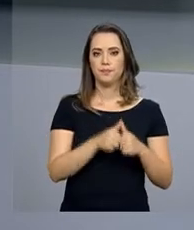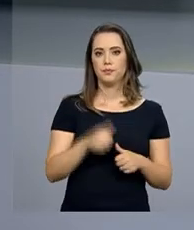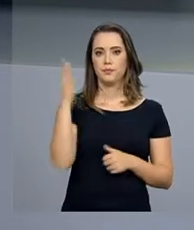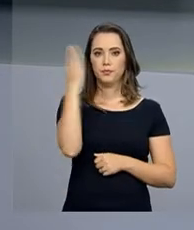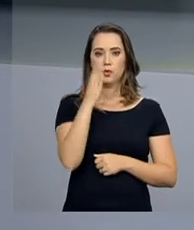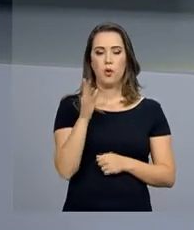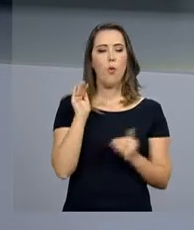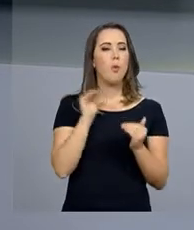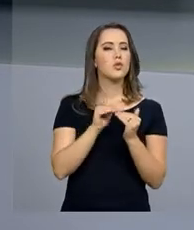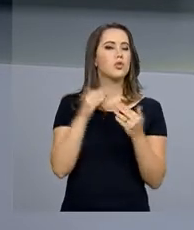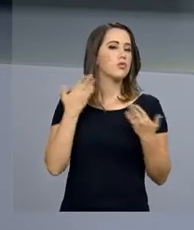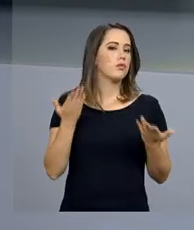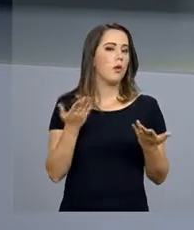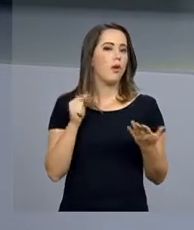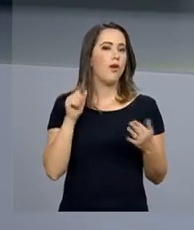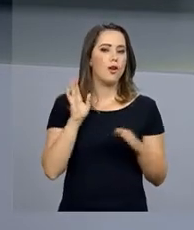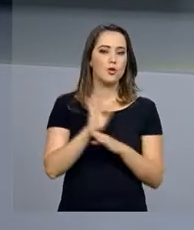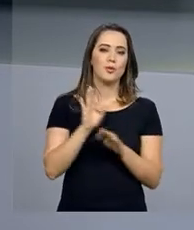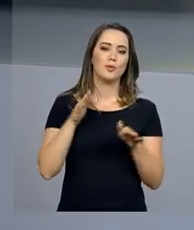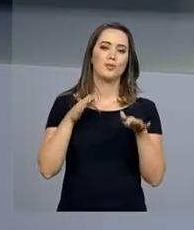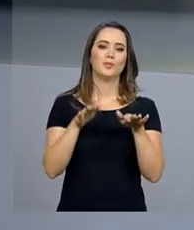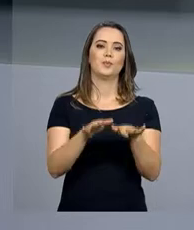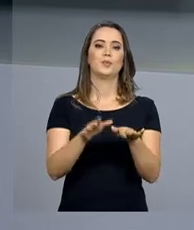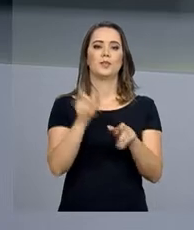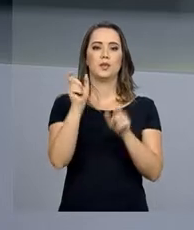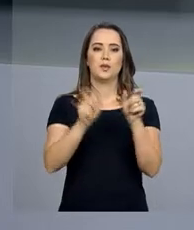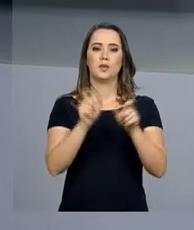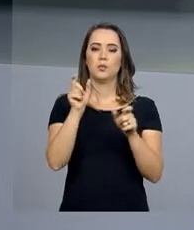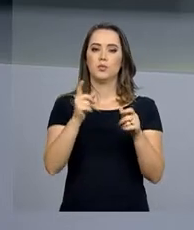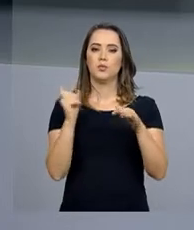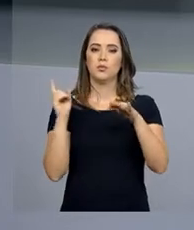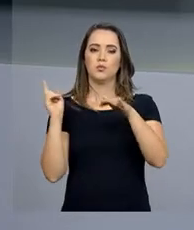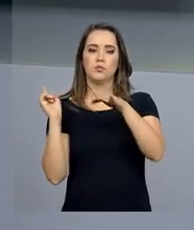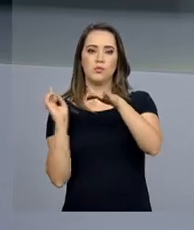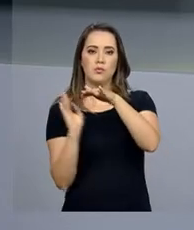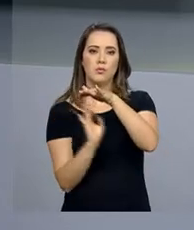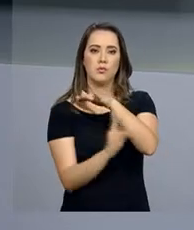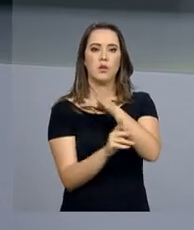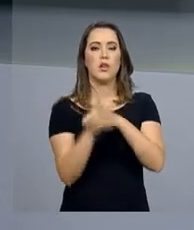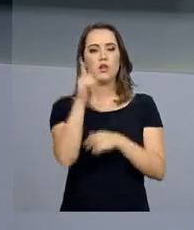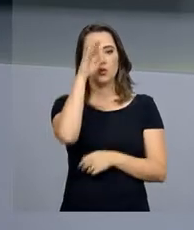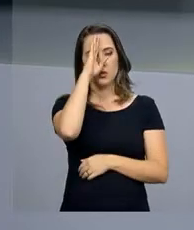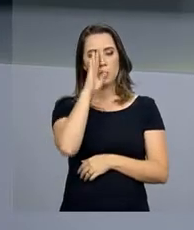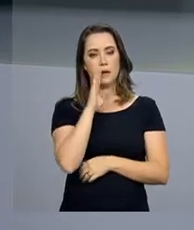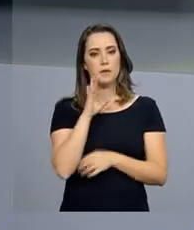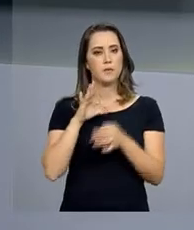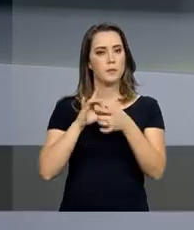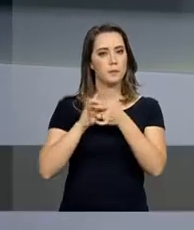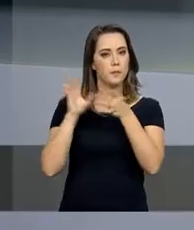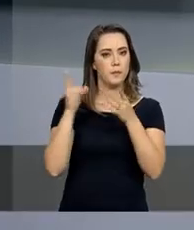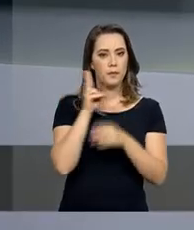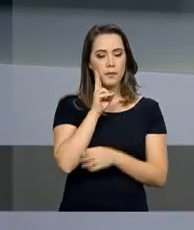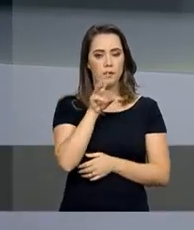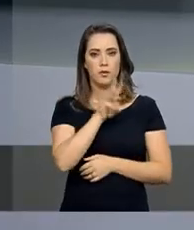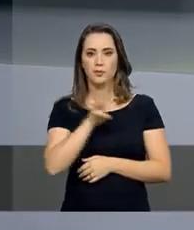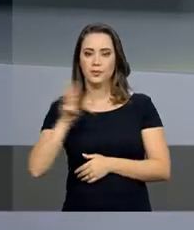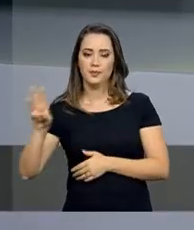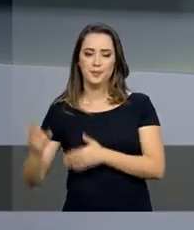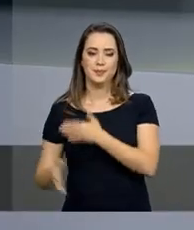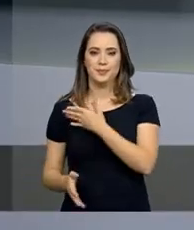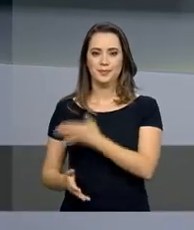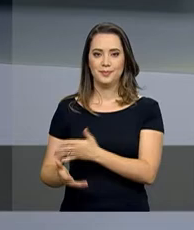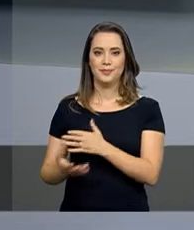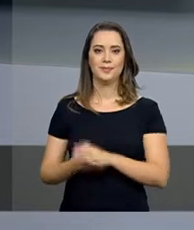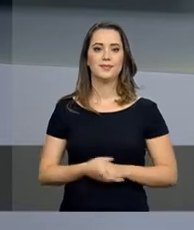O objetivo é ajudar na inserção dos imigrantes. A inscrição é gratuita e não há pré-requisitos. Informações no site que